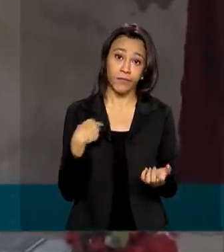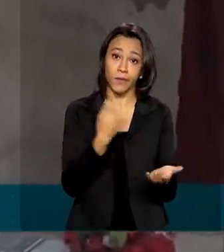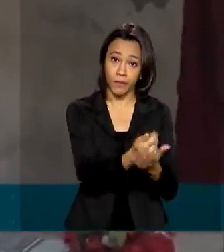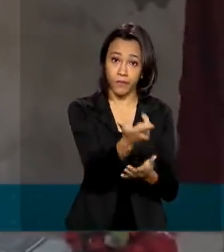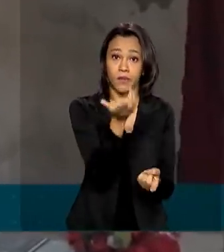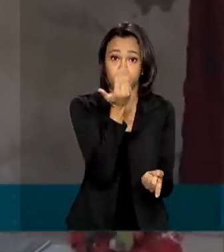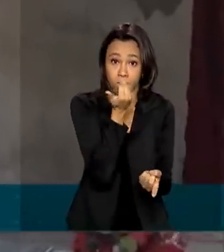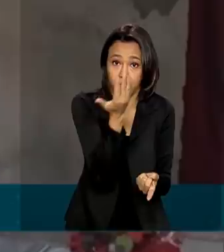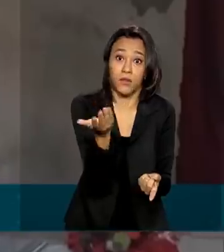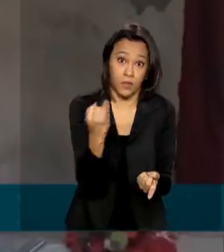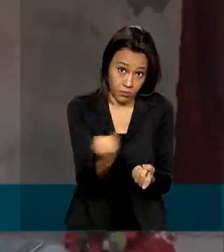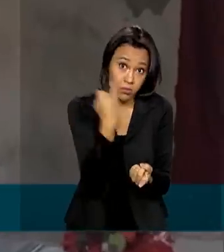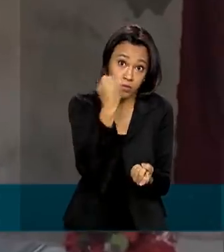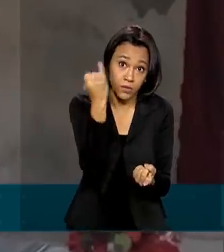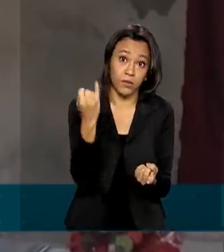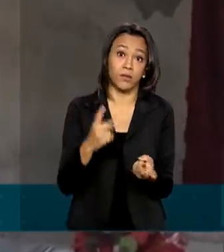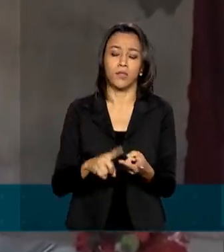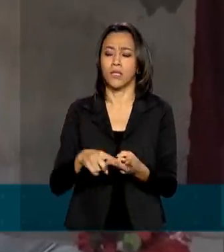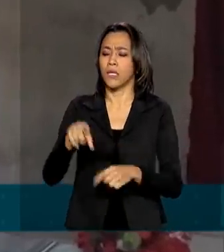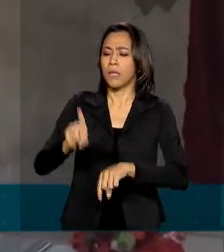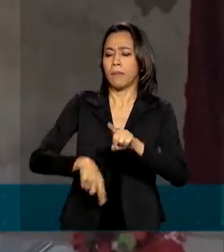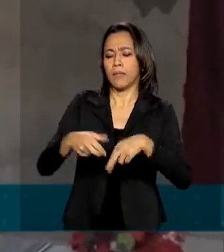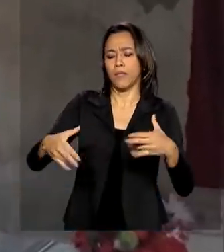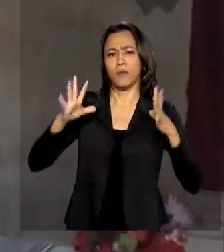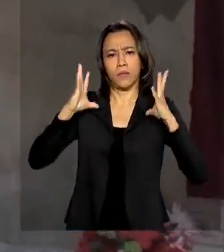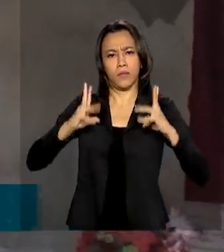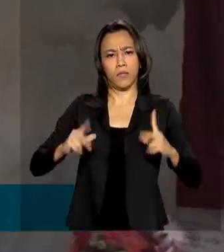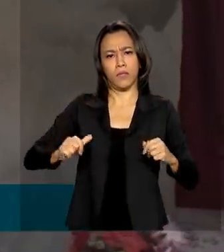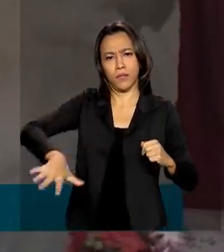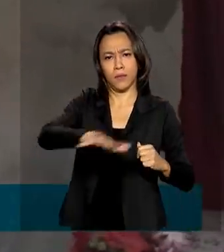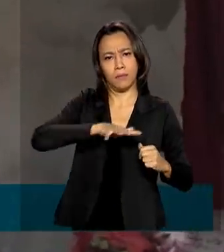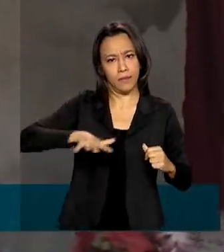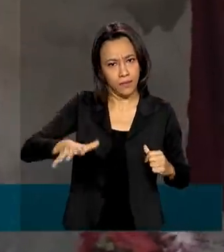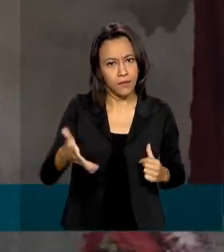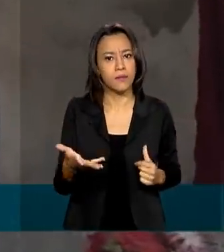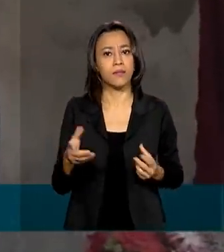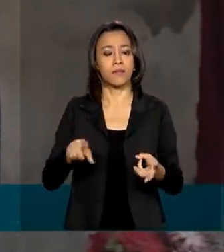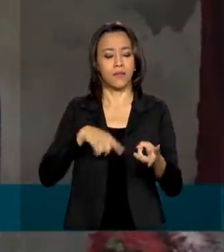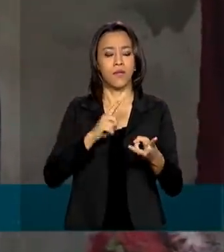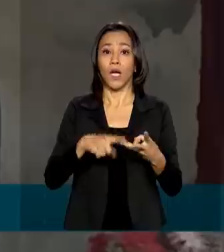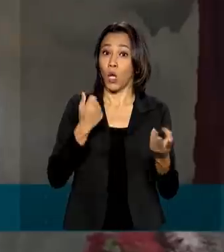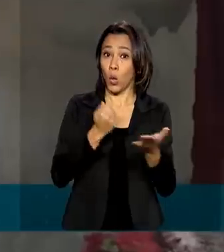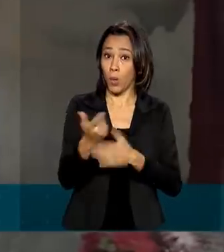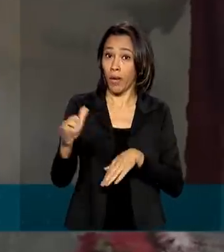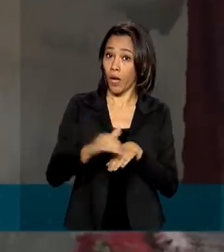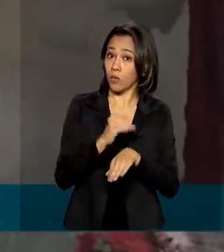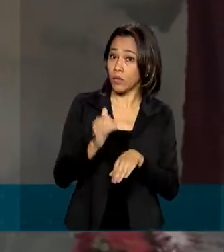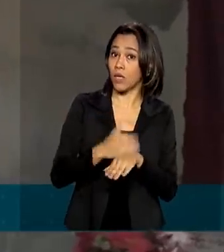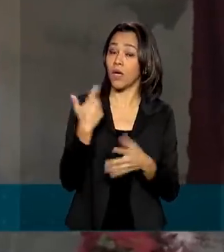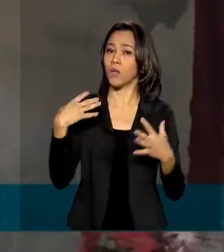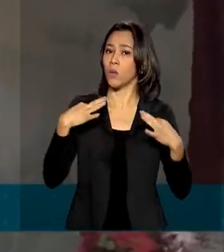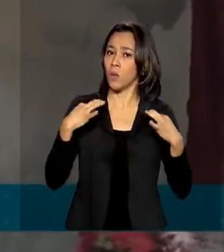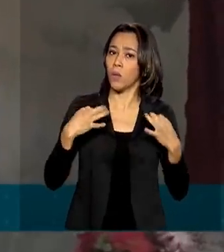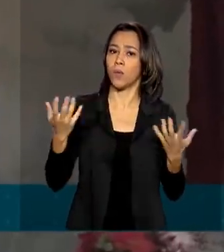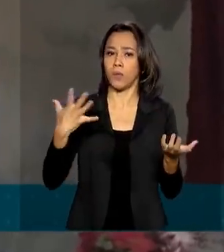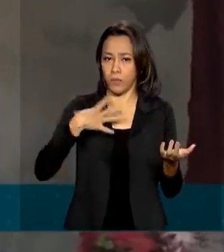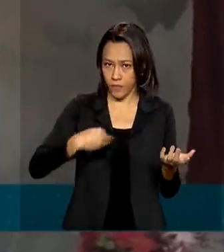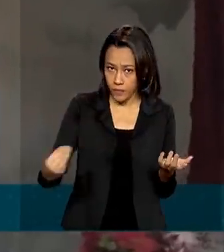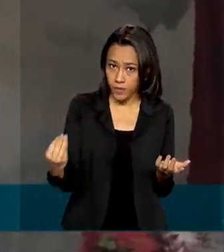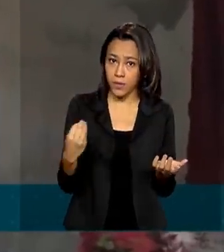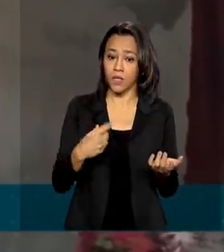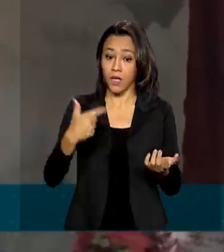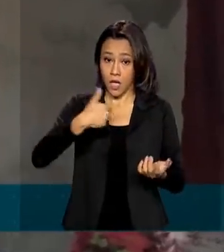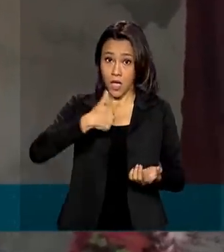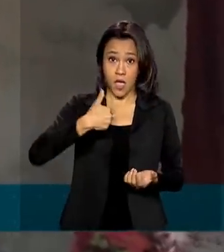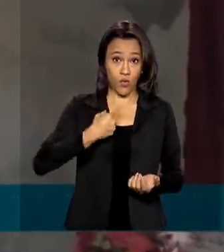essencial, comida e material de higiene também. E comprar calçado para minha filha, roupa, eu sou